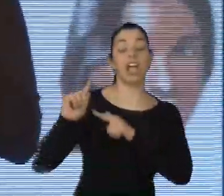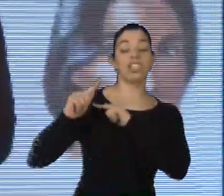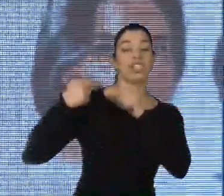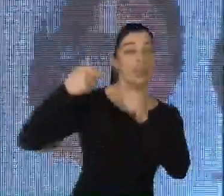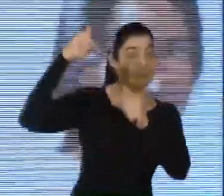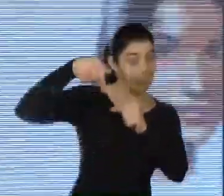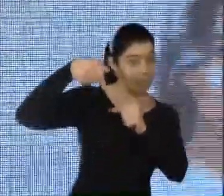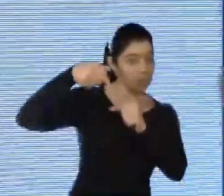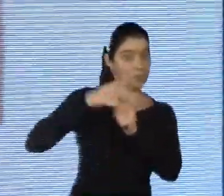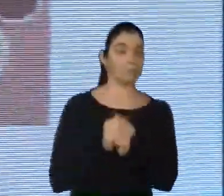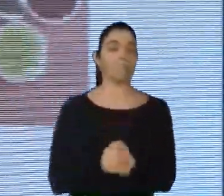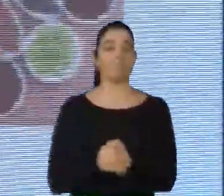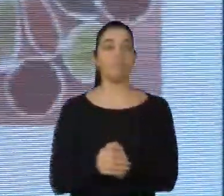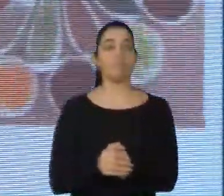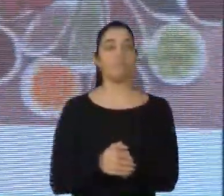é uma estrutura